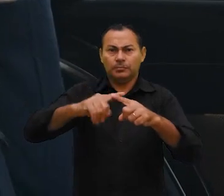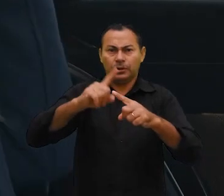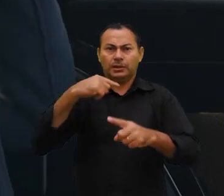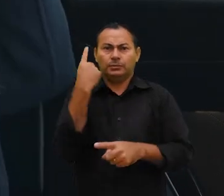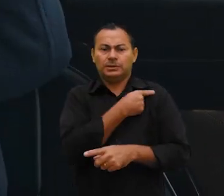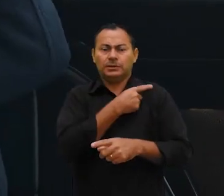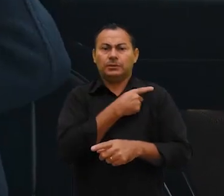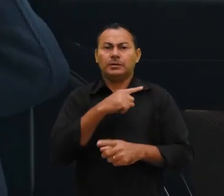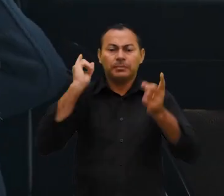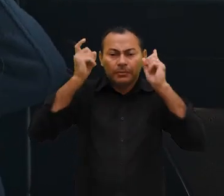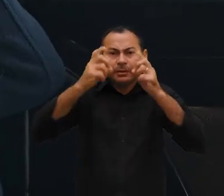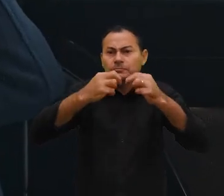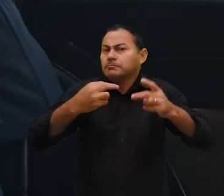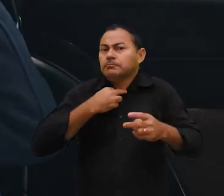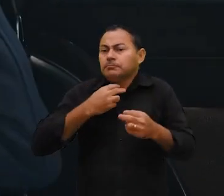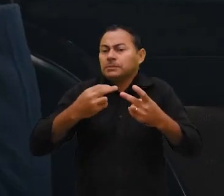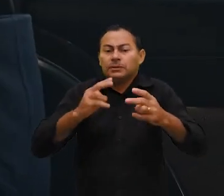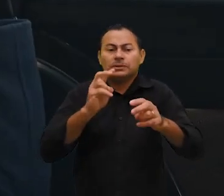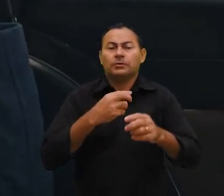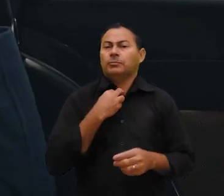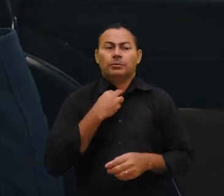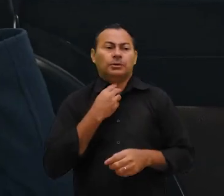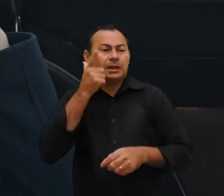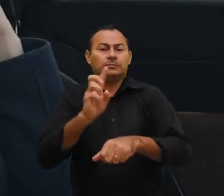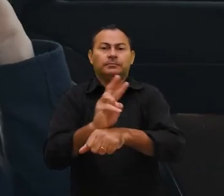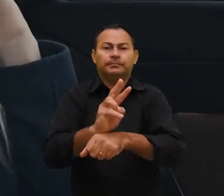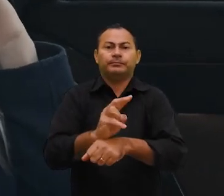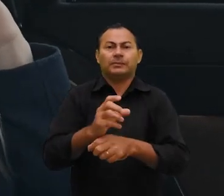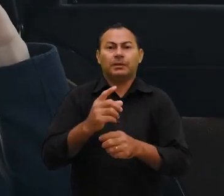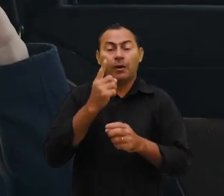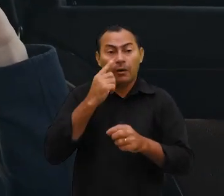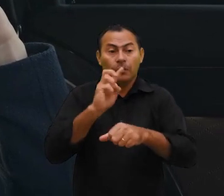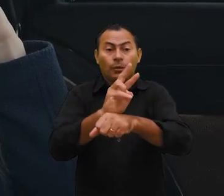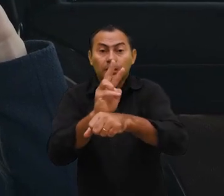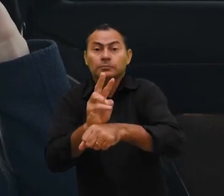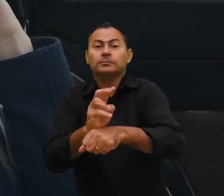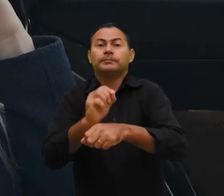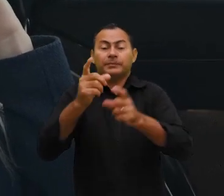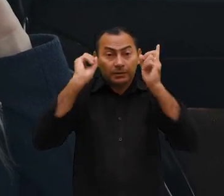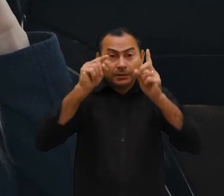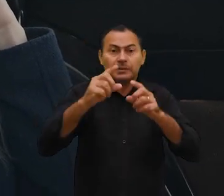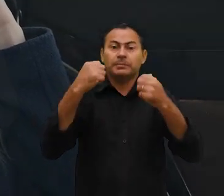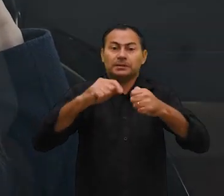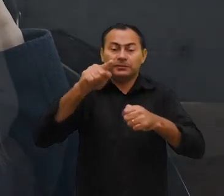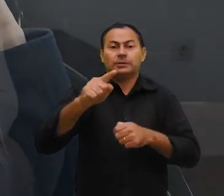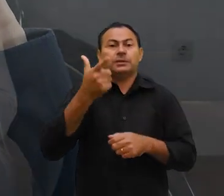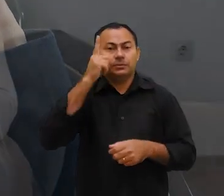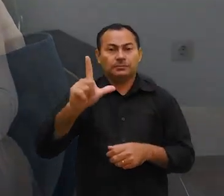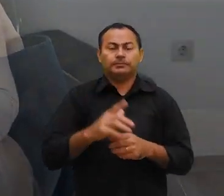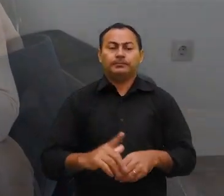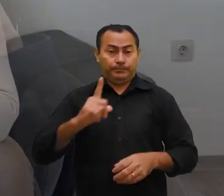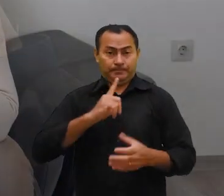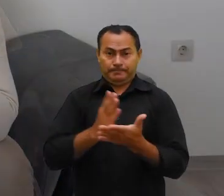Por que nos preocupar com coisas que não podemos controlar? Ocupe-se em controlar aquilo que depende de você.